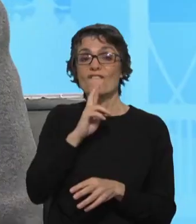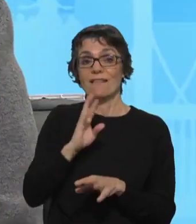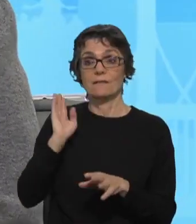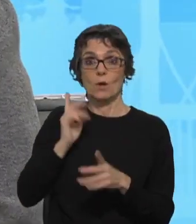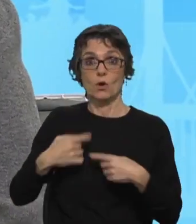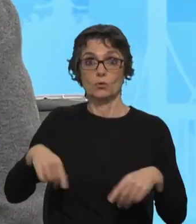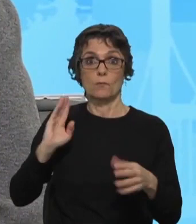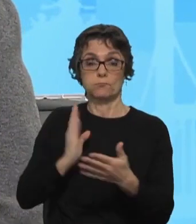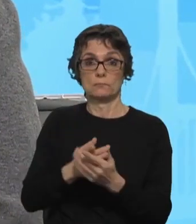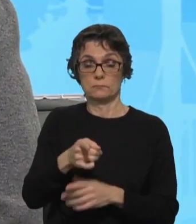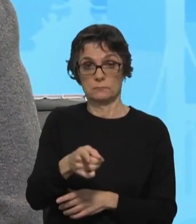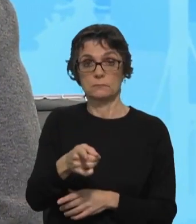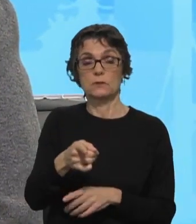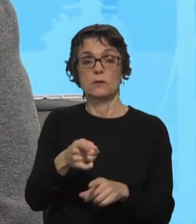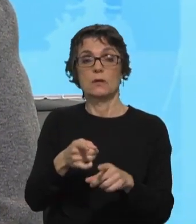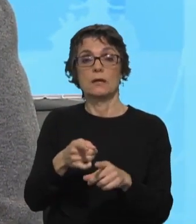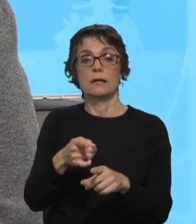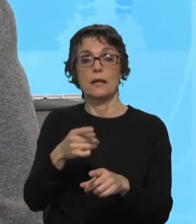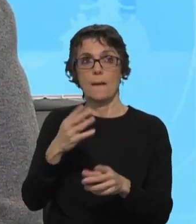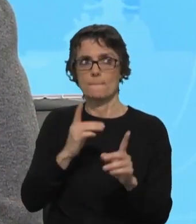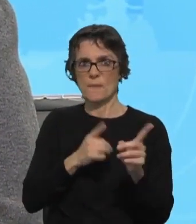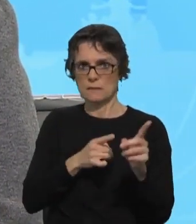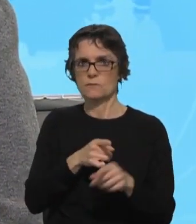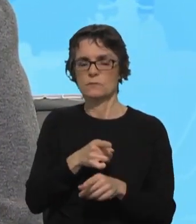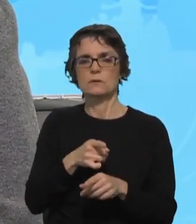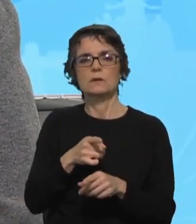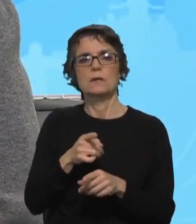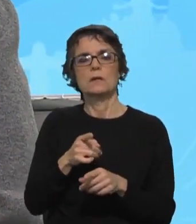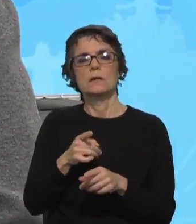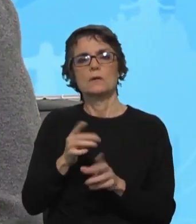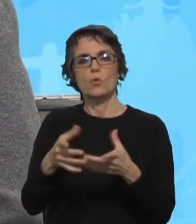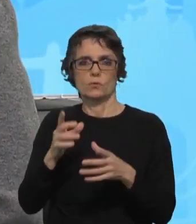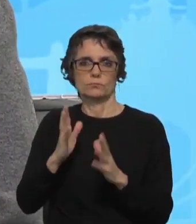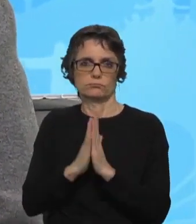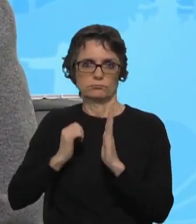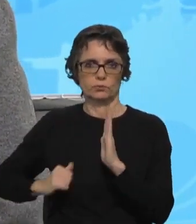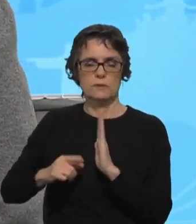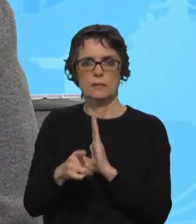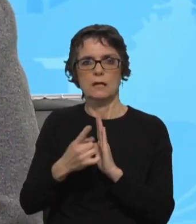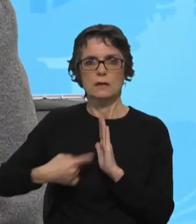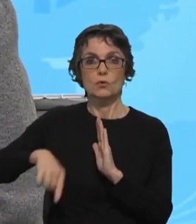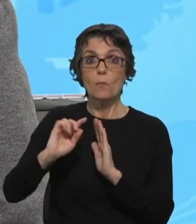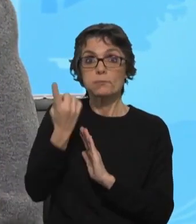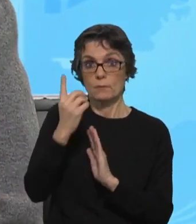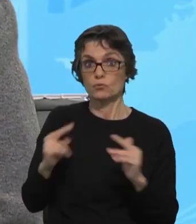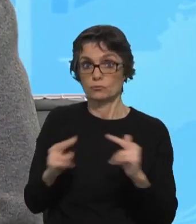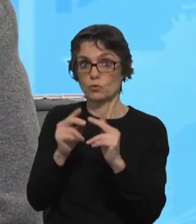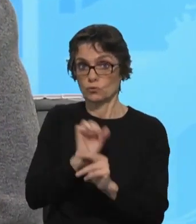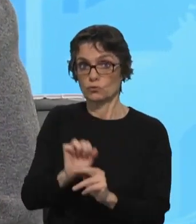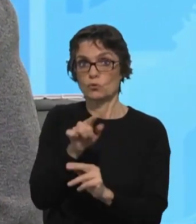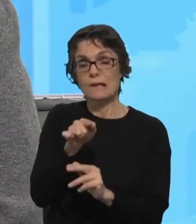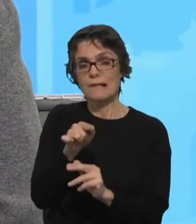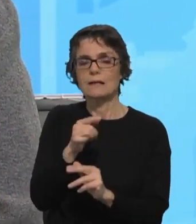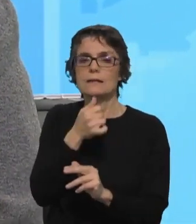encontro, em março, na pastoral de Diocesano dos Ciganos, também, naquilo que foi o nosso primeiro encontro, foi que as